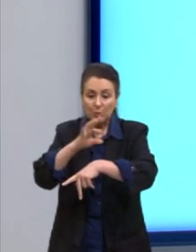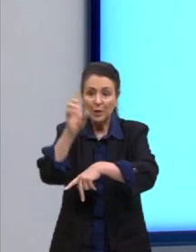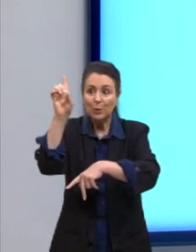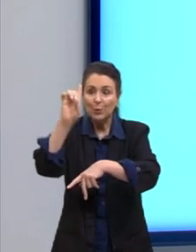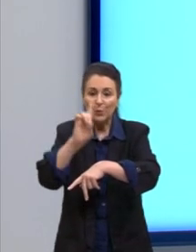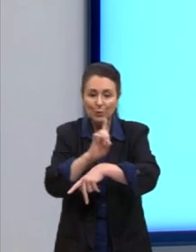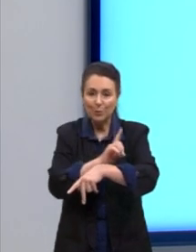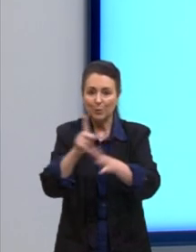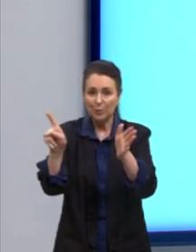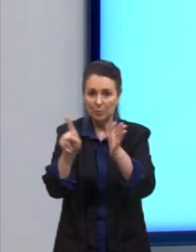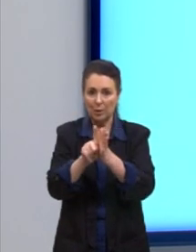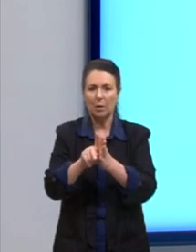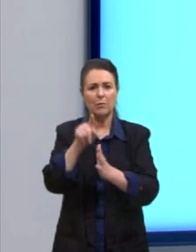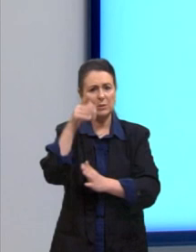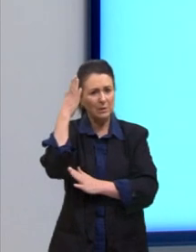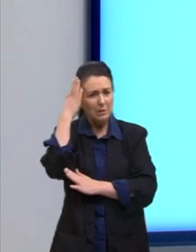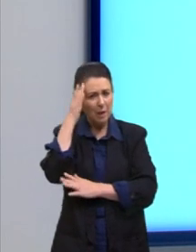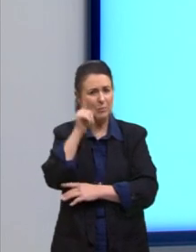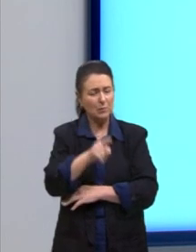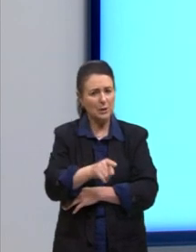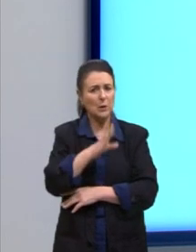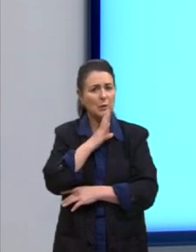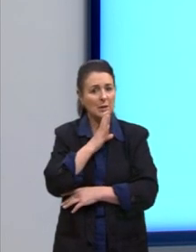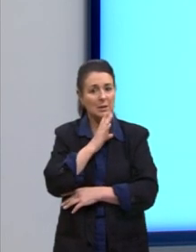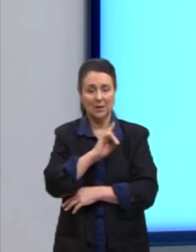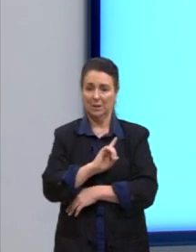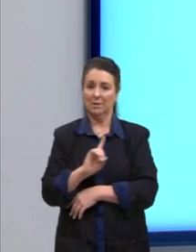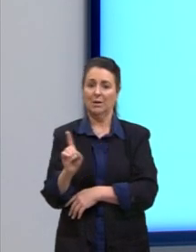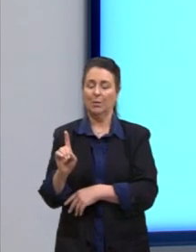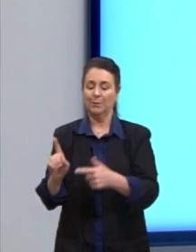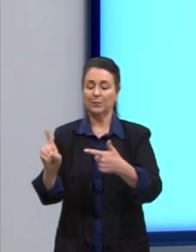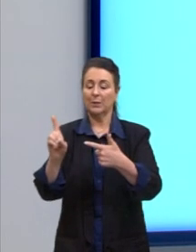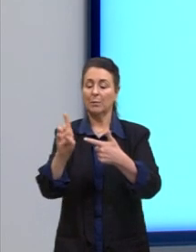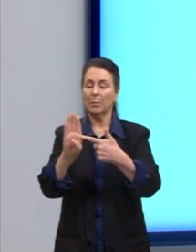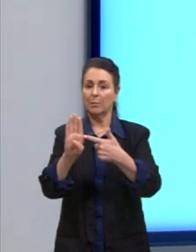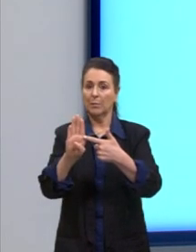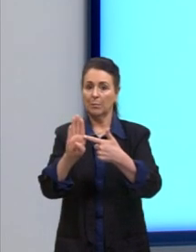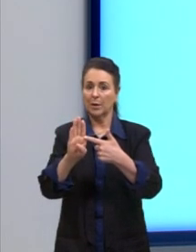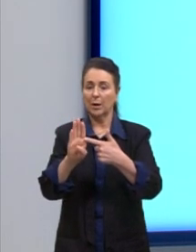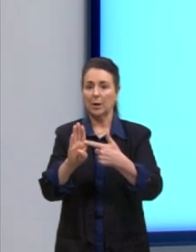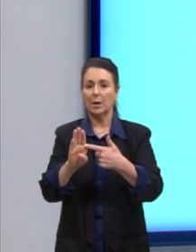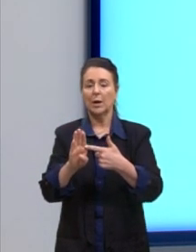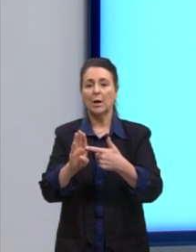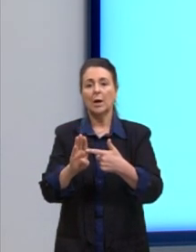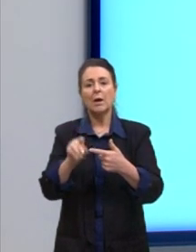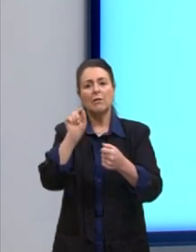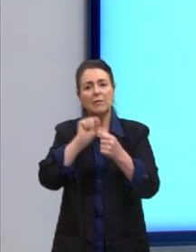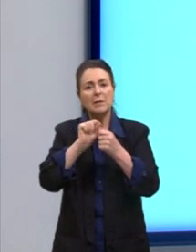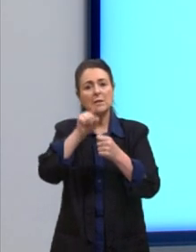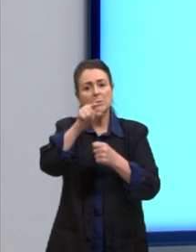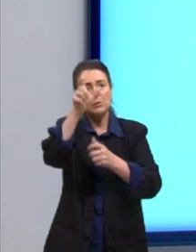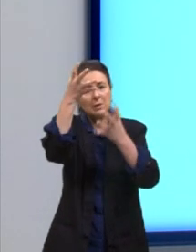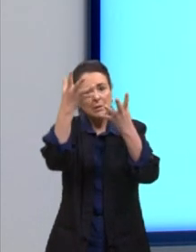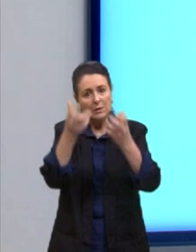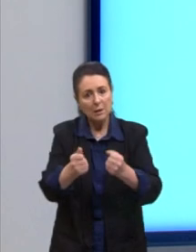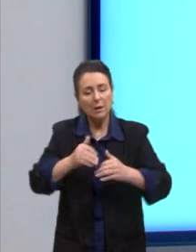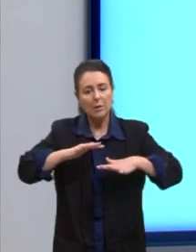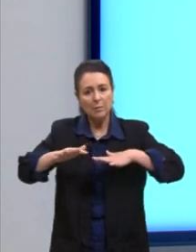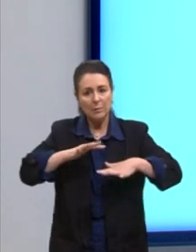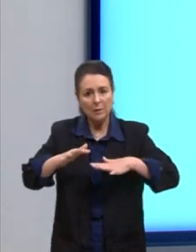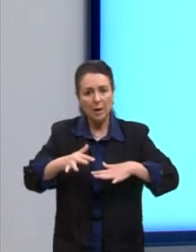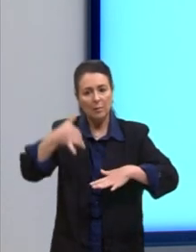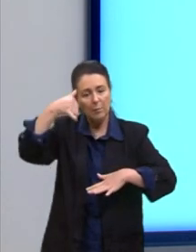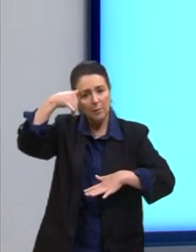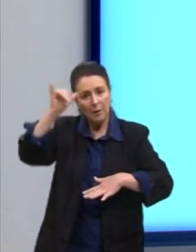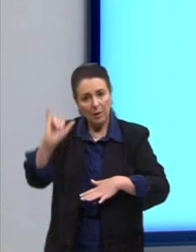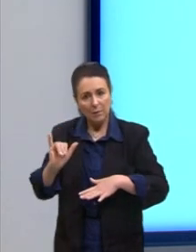falava, você sabe, você conhece. Não, né? Letra B, convencer as pessoas a se mobilizarem com o intuito de eliminar os